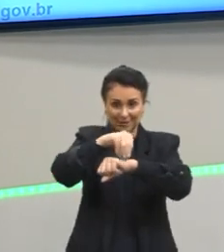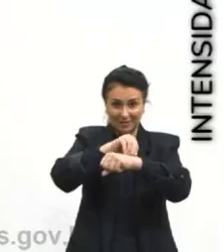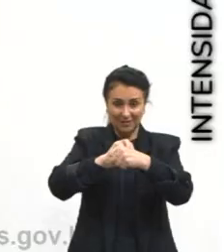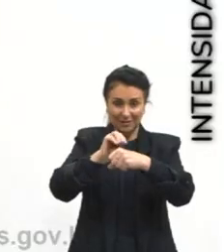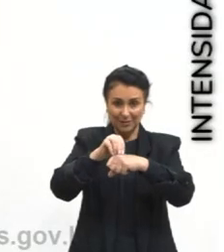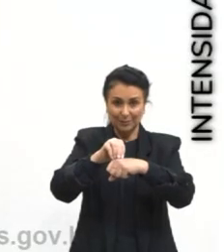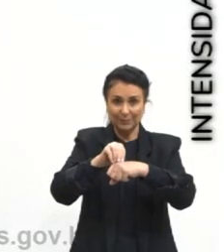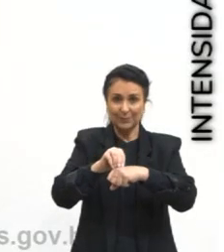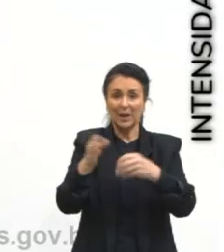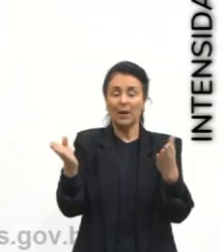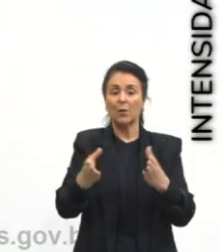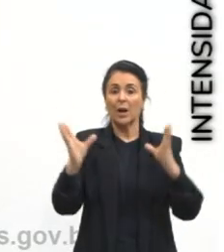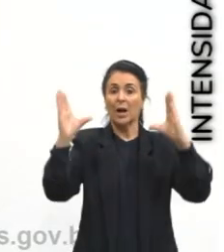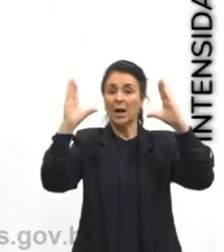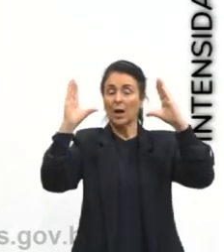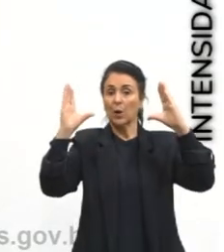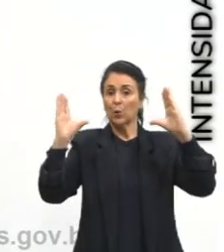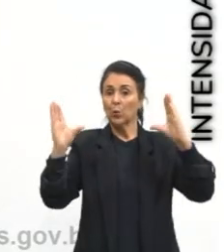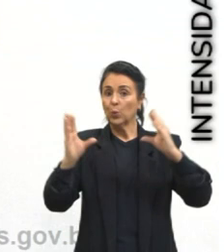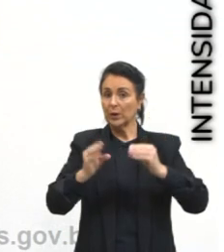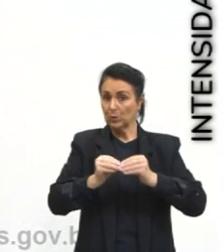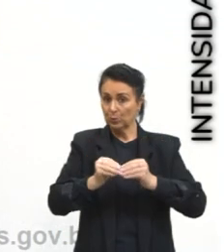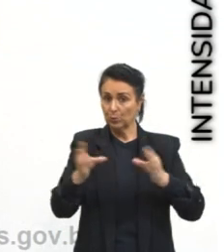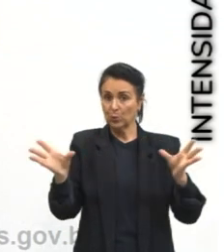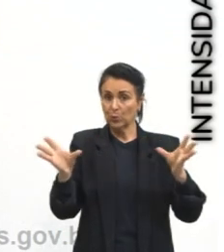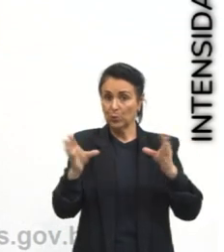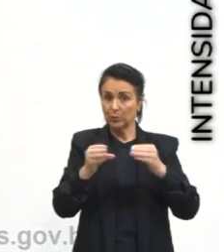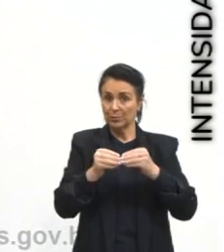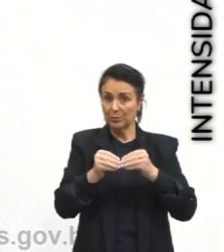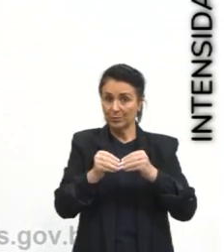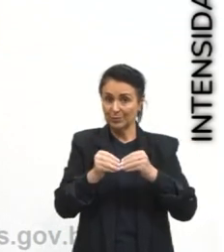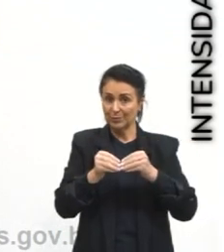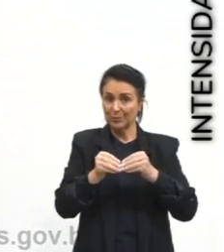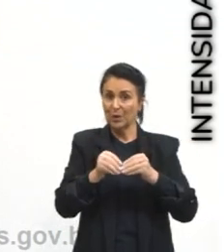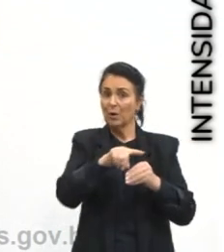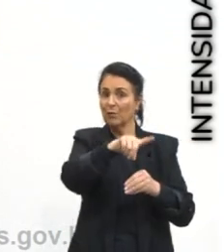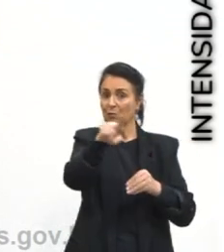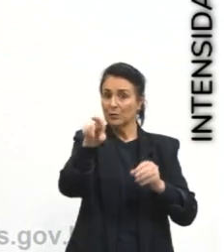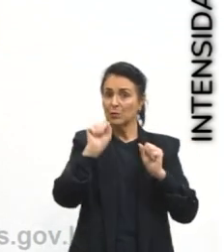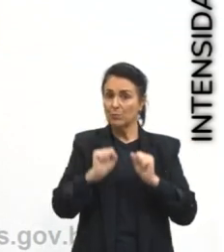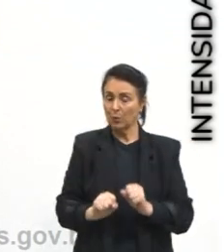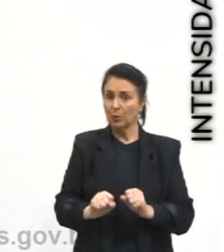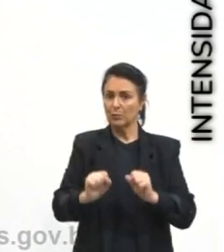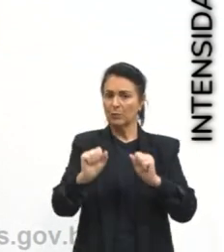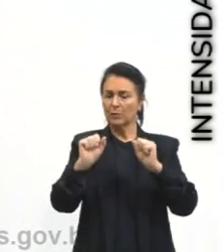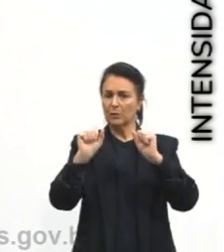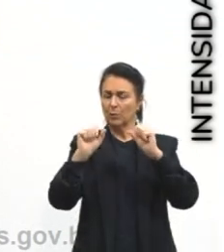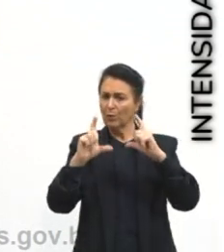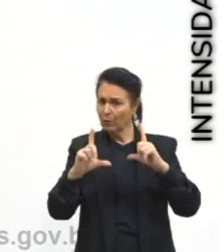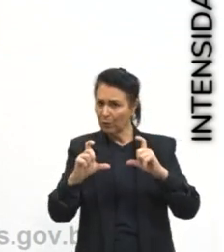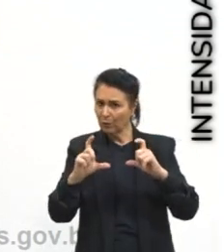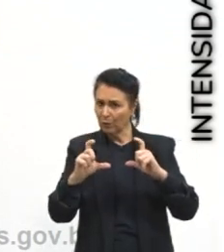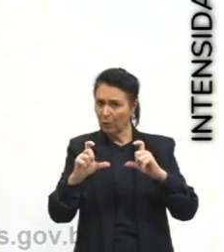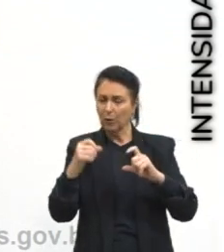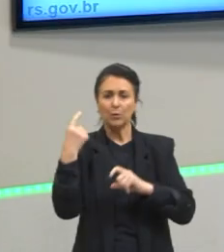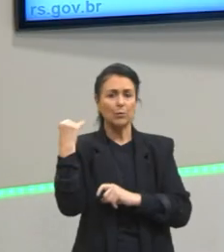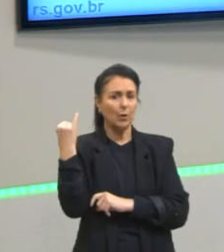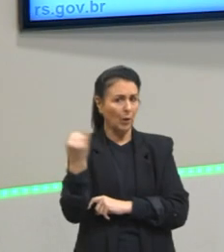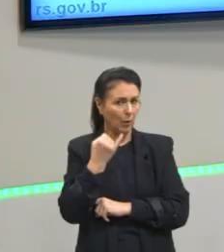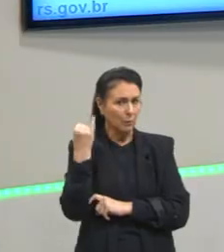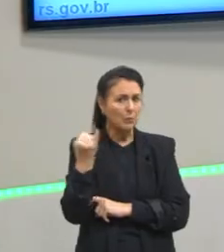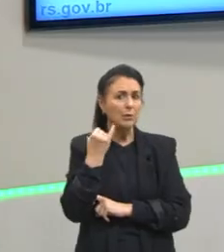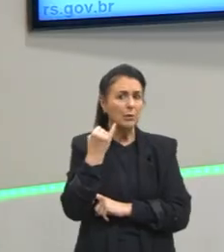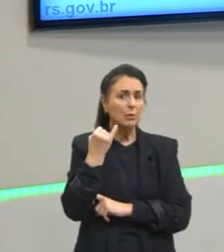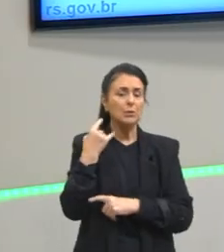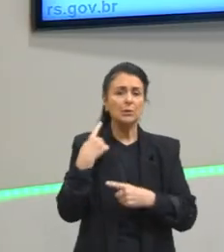um resumo, porque esse resumo vocês podem até tirar um print, tirar uma fotinho, porque é super importante, tá?